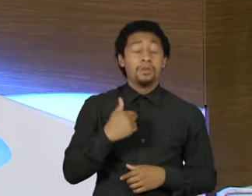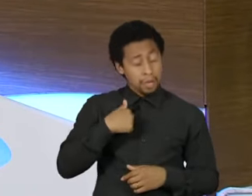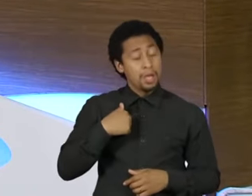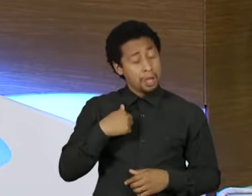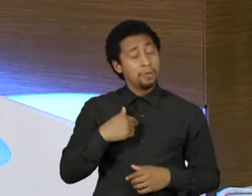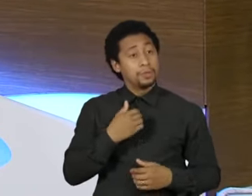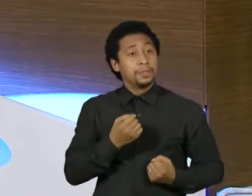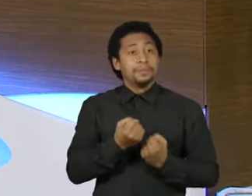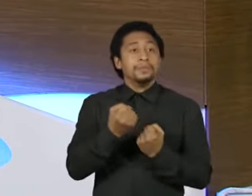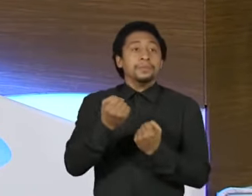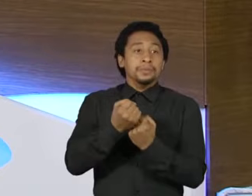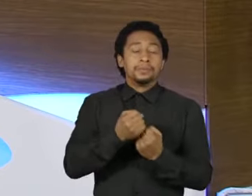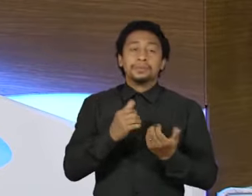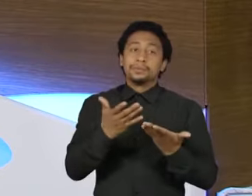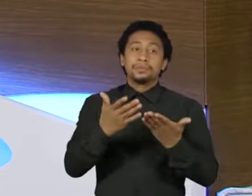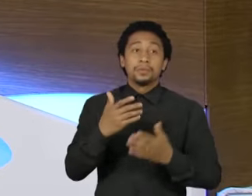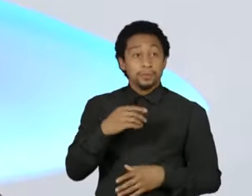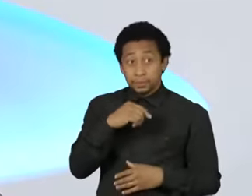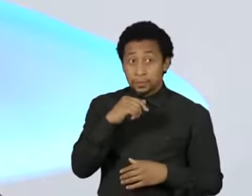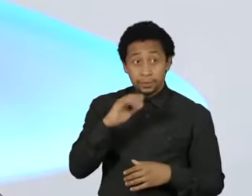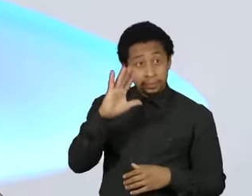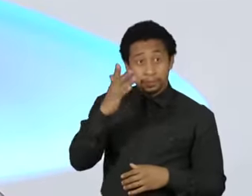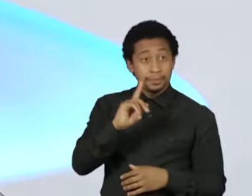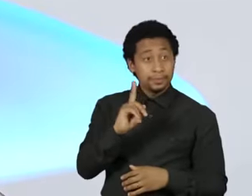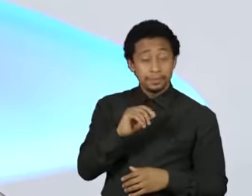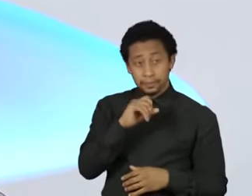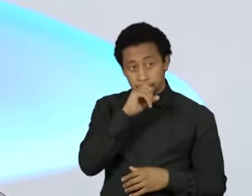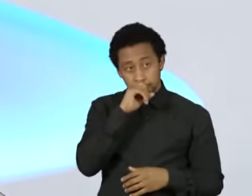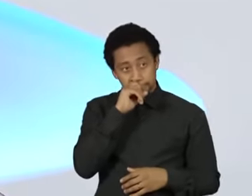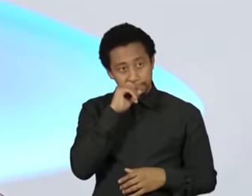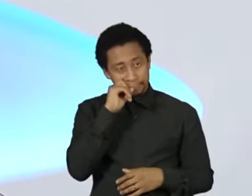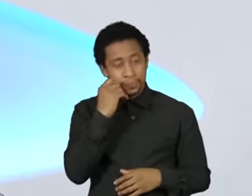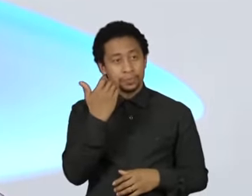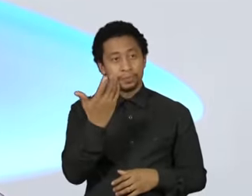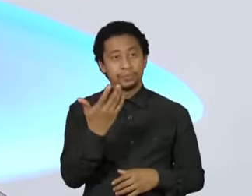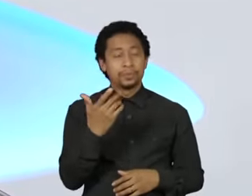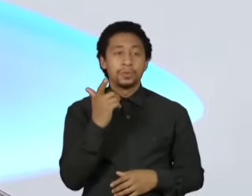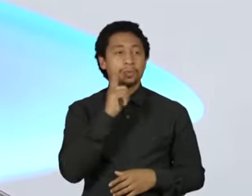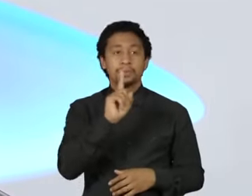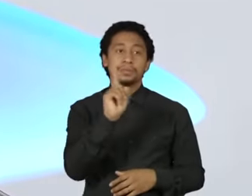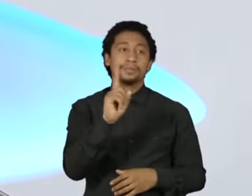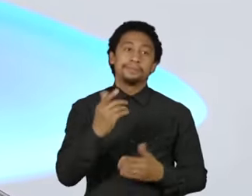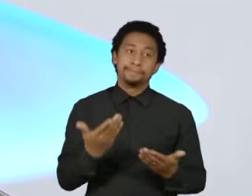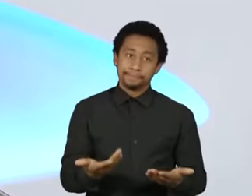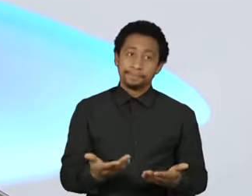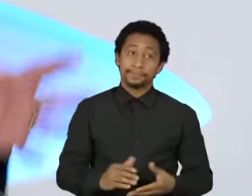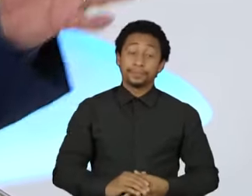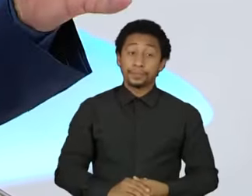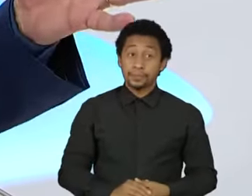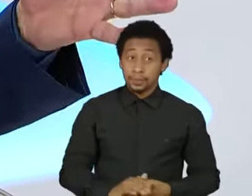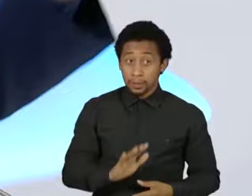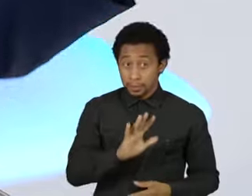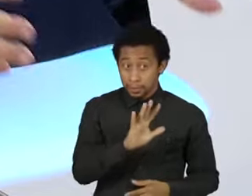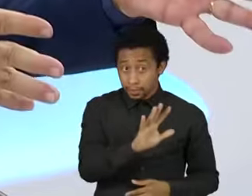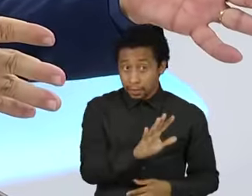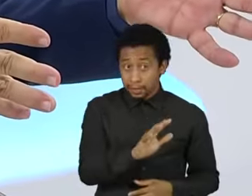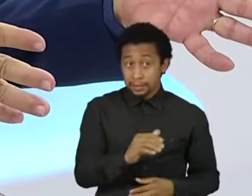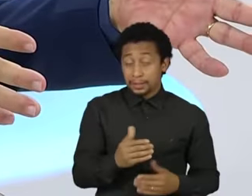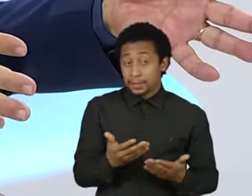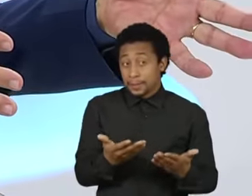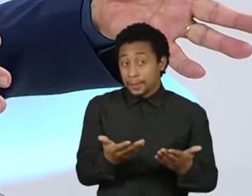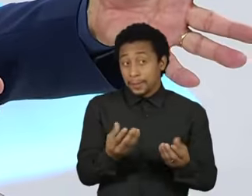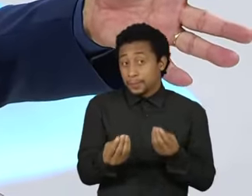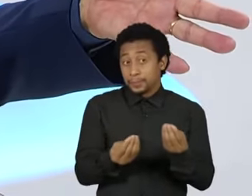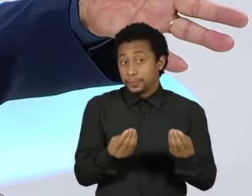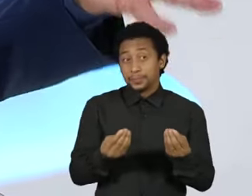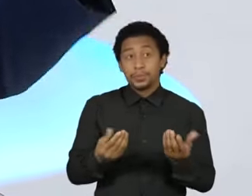prefeito hiper bem avaliado, mas o povo falava na rua. Não, Paulo. Nisso nós não vamos seguir. Então, o presidencialismo